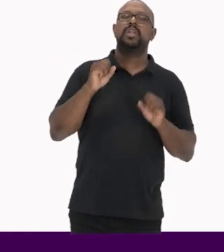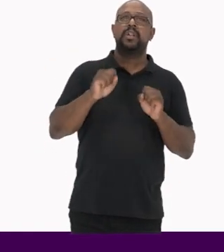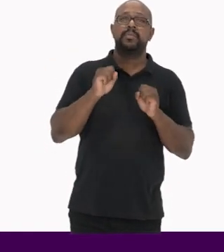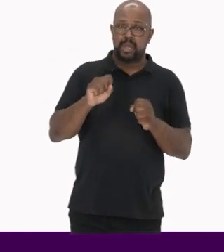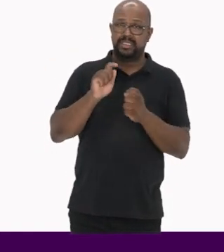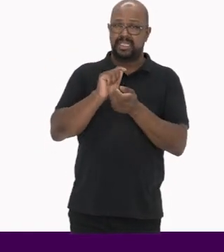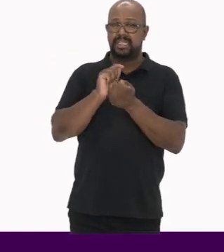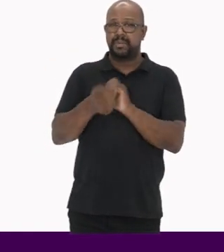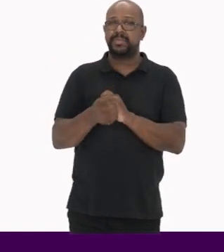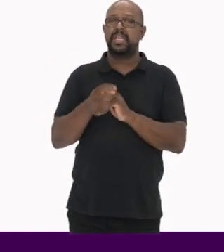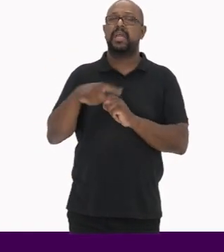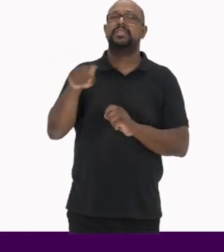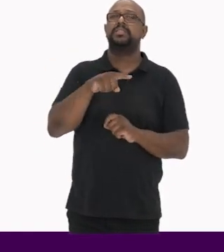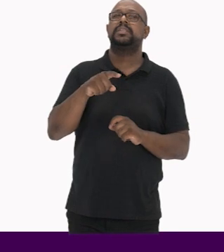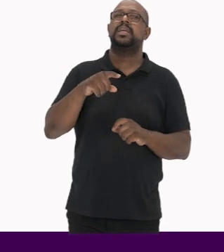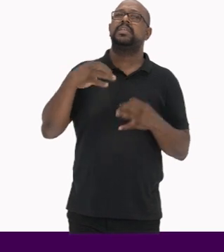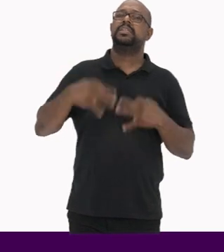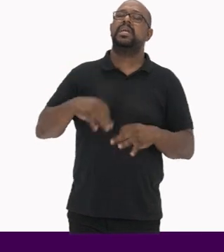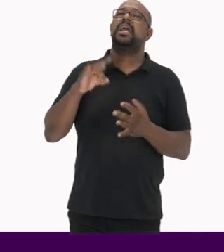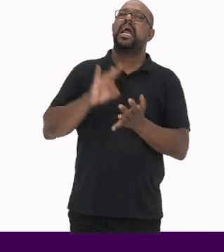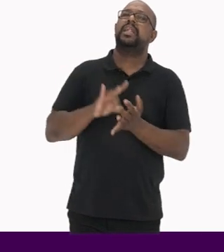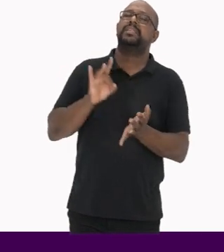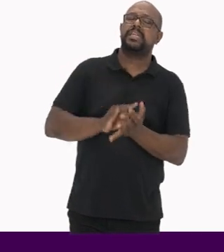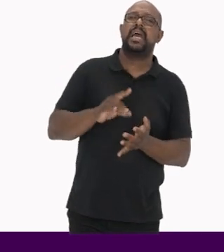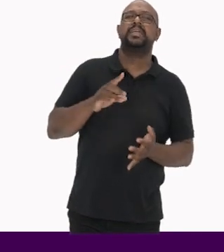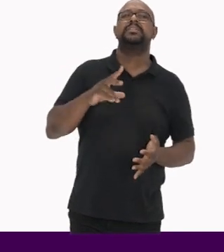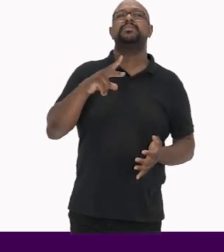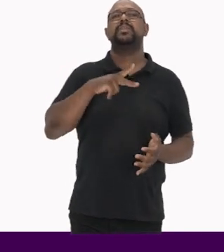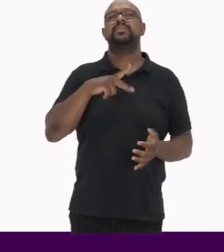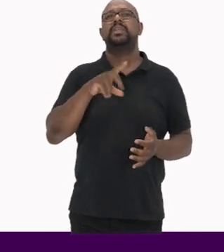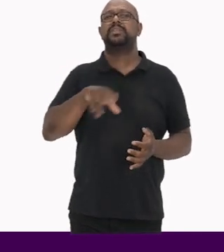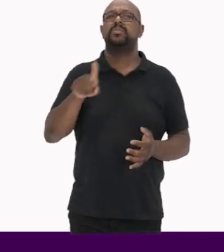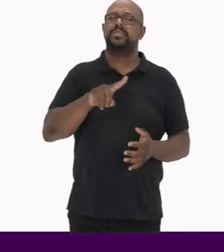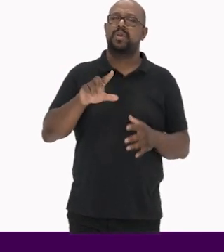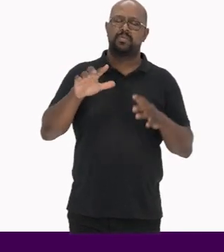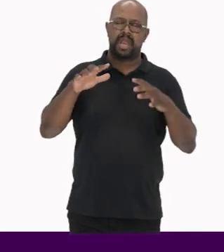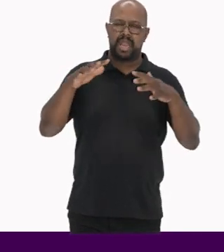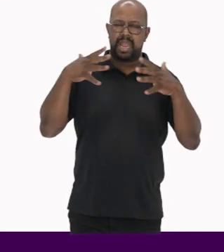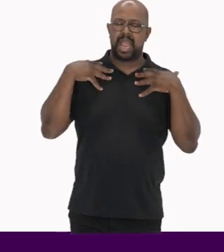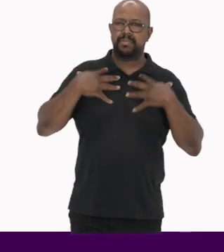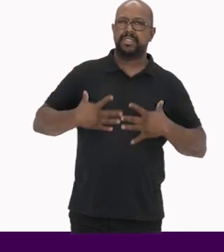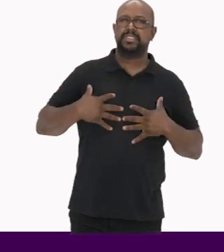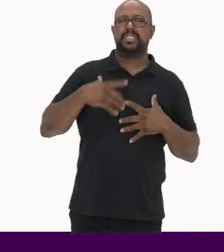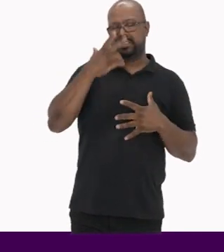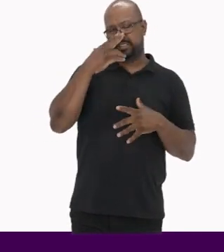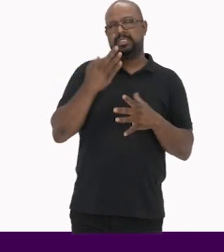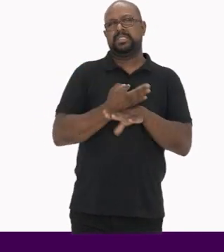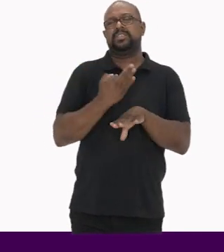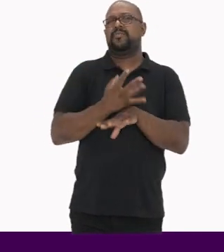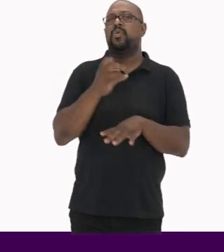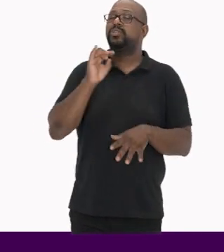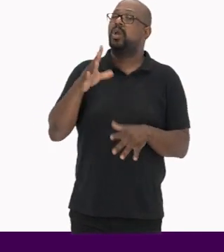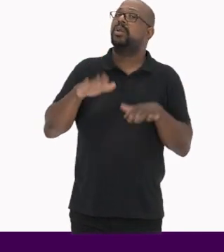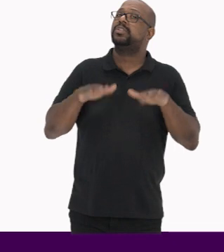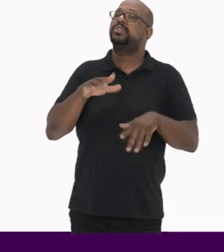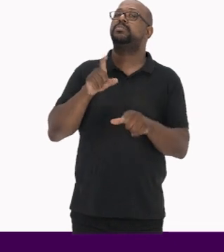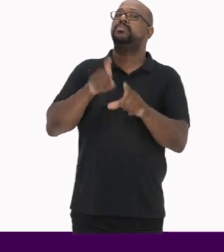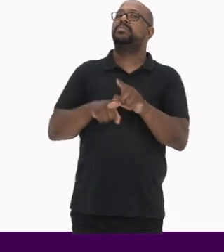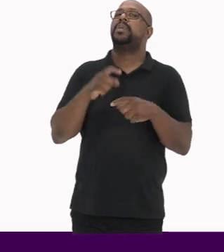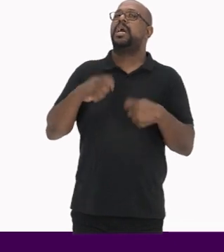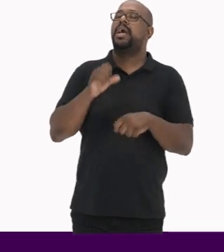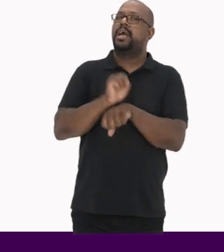podem ser adaptadas às realidades e particularidades Elas não são uma camisa de força, depende do que se espera na pesquisa